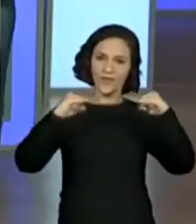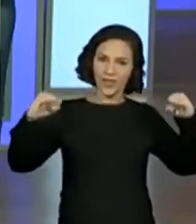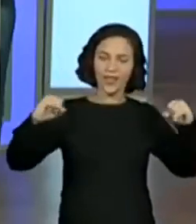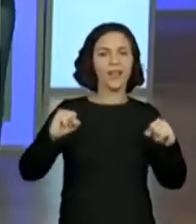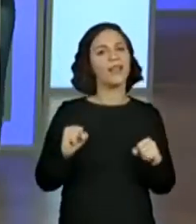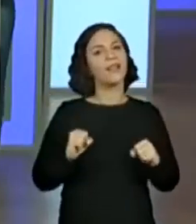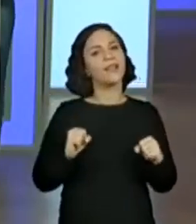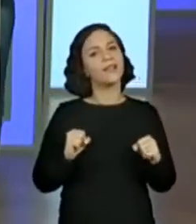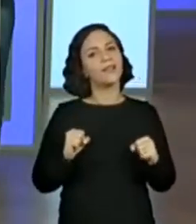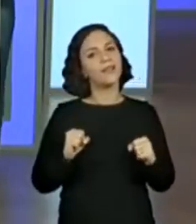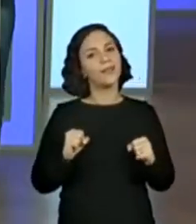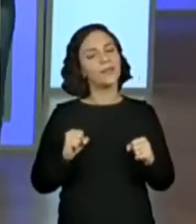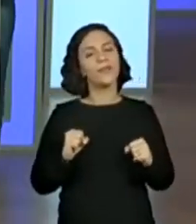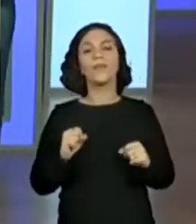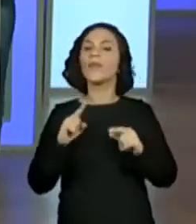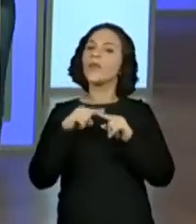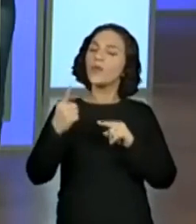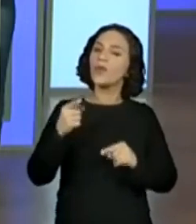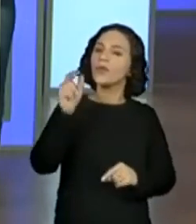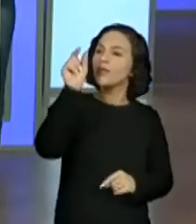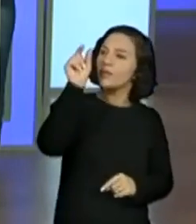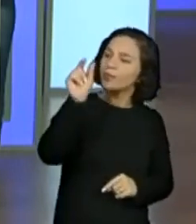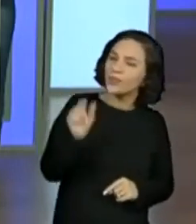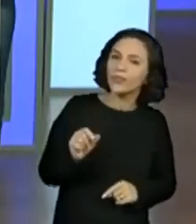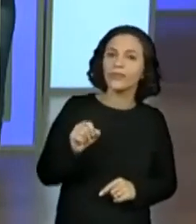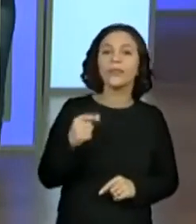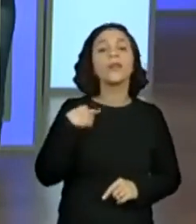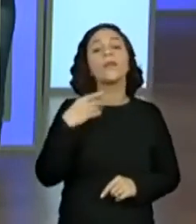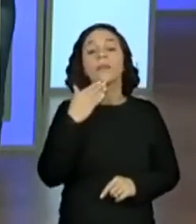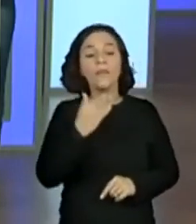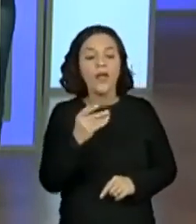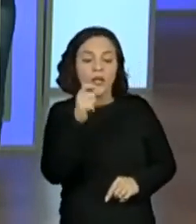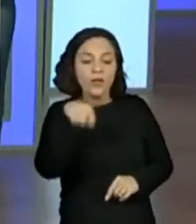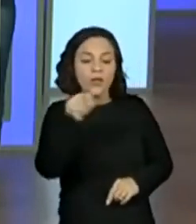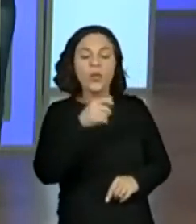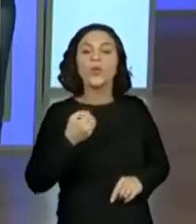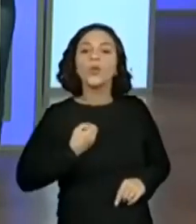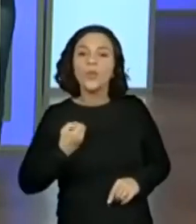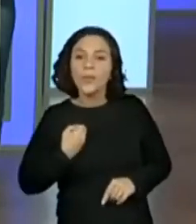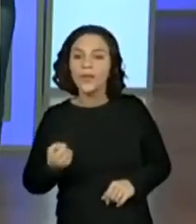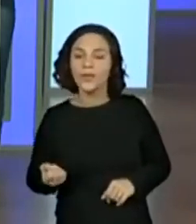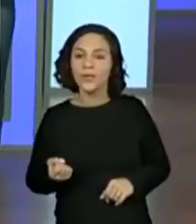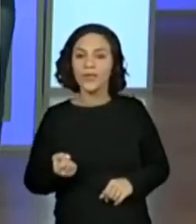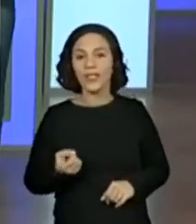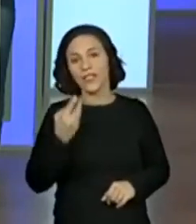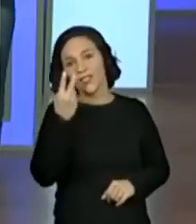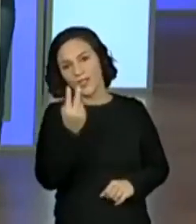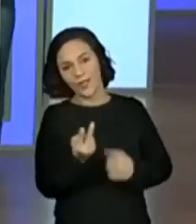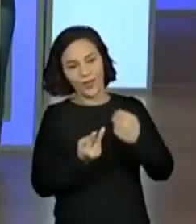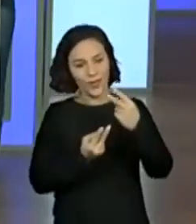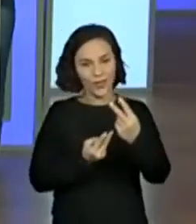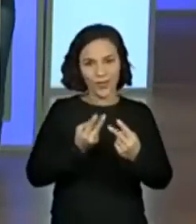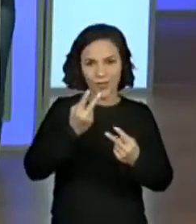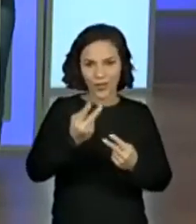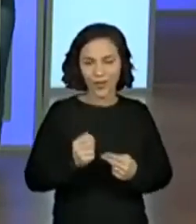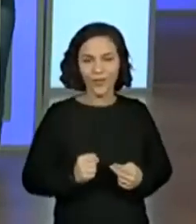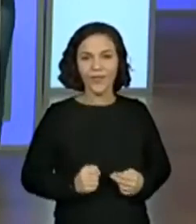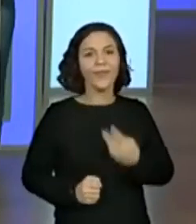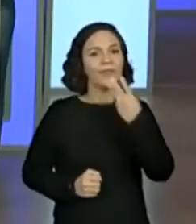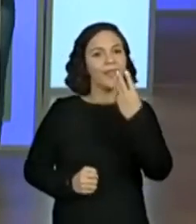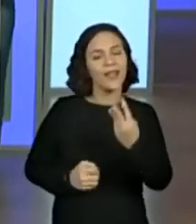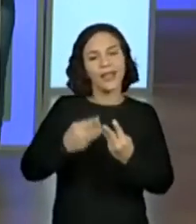semana. Conta uma fileira. Pede para circular um número. Conta de dois em dois, de três em três. Essas